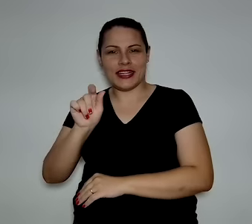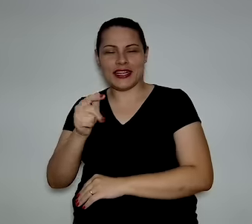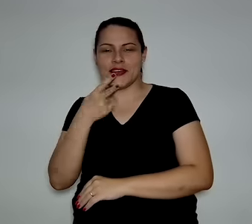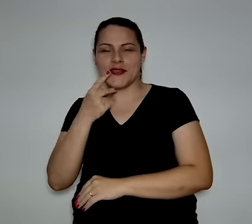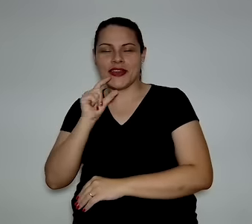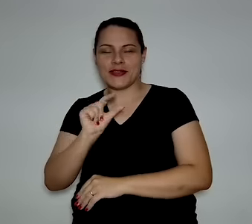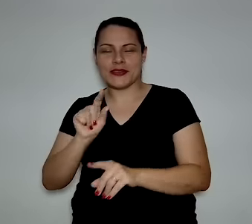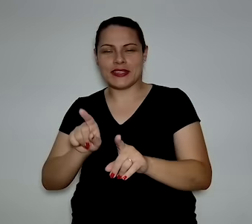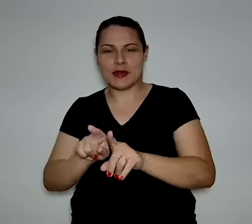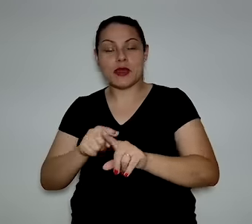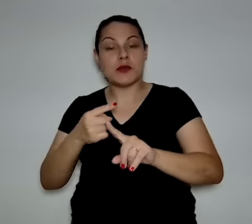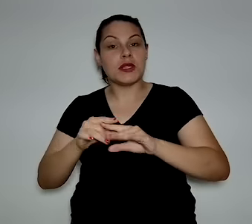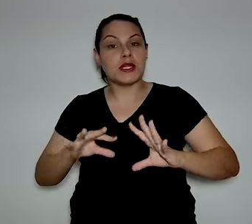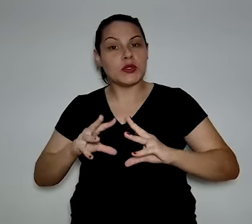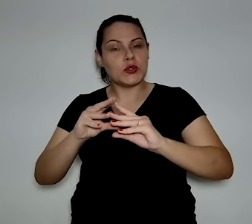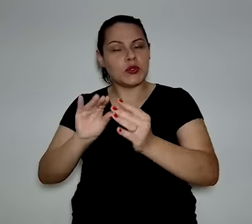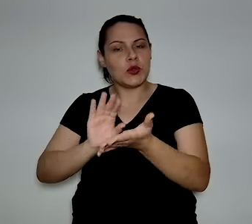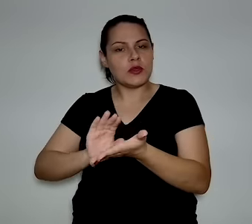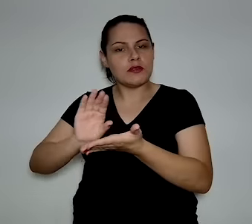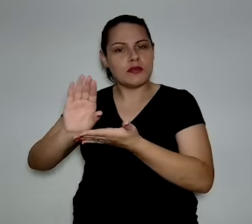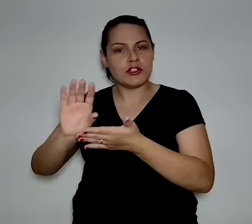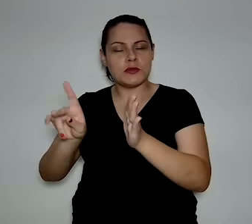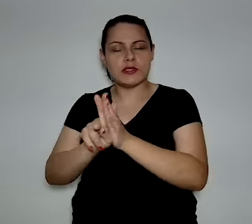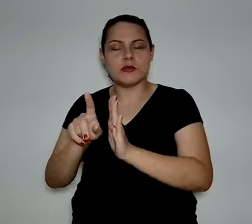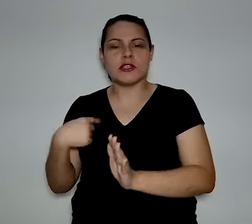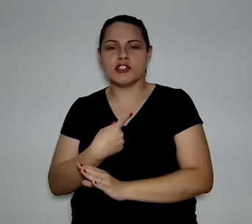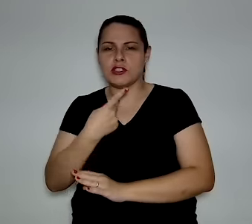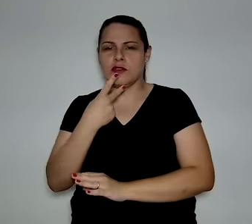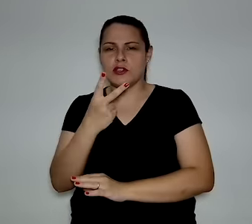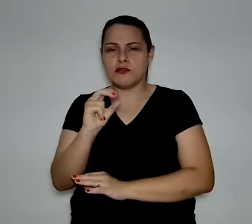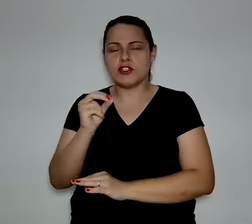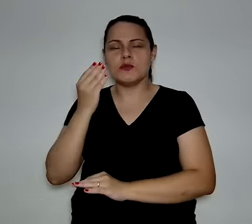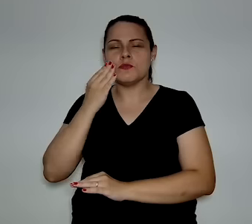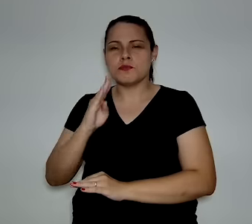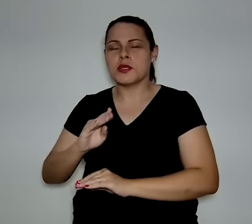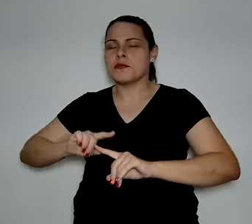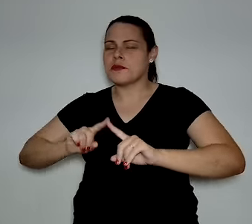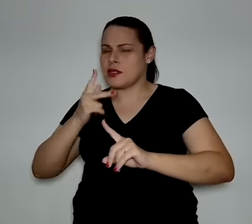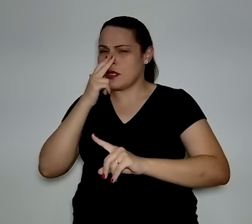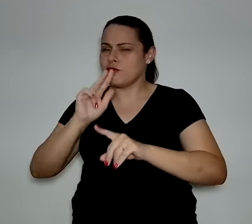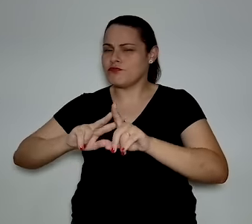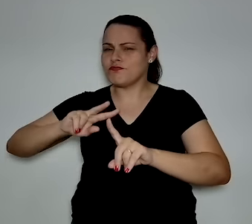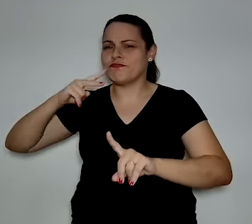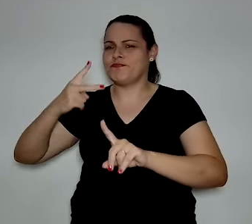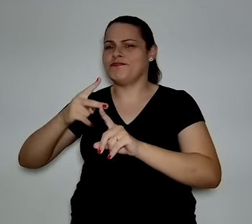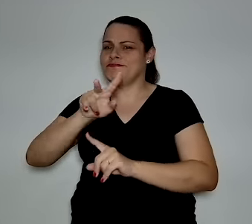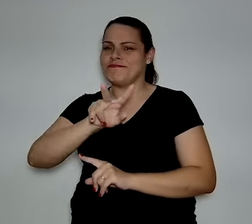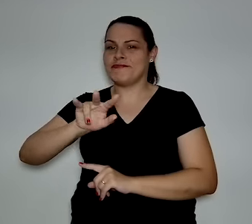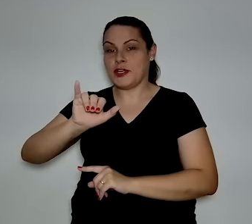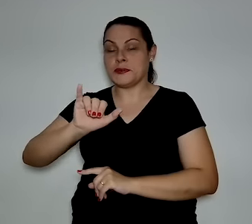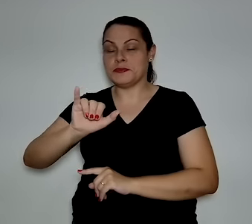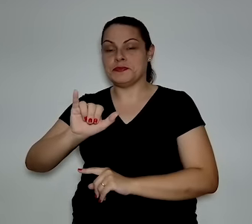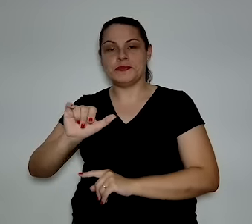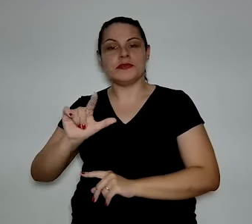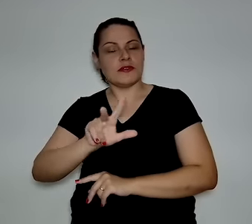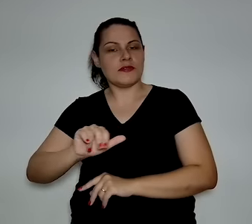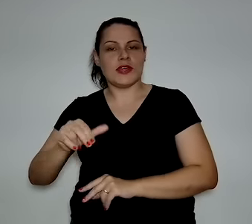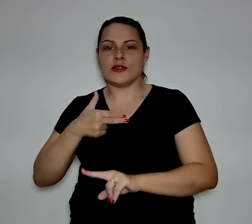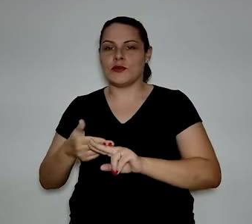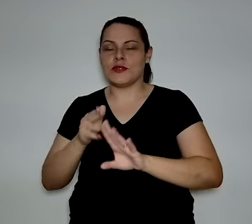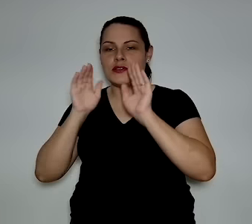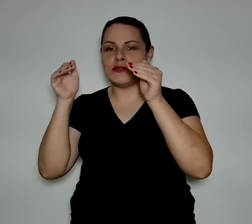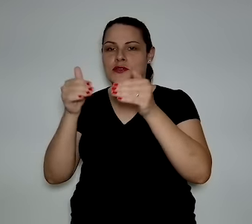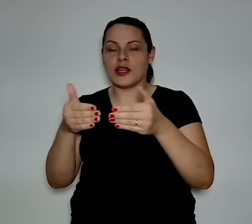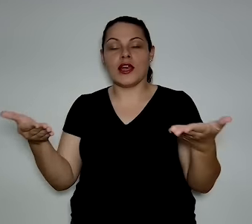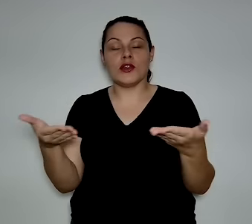comentar, porque todo esse investimento, que a gente está falando de 20, mas acho que vai ser muito mais, é